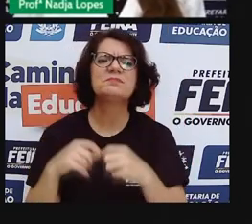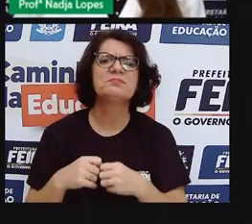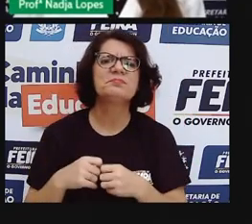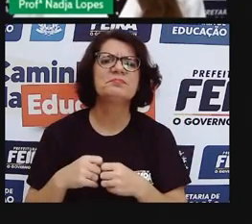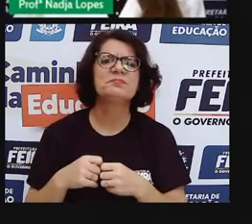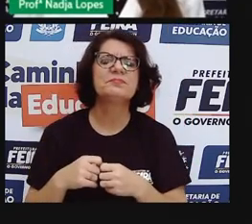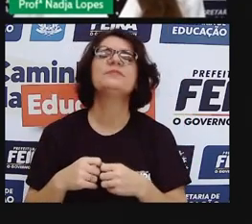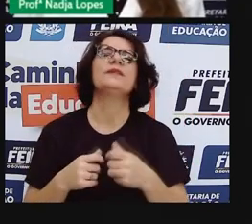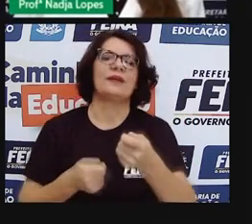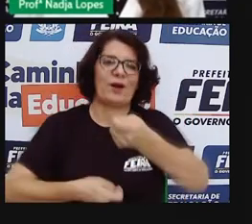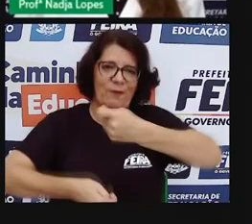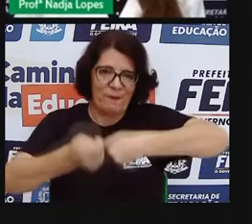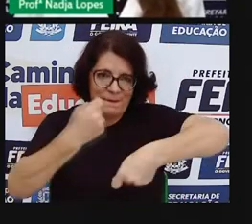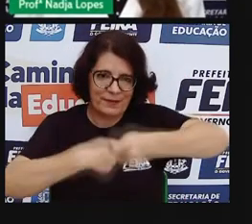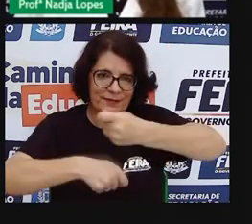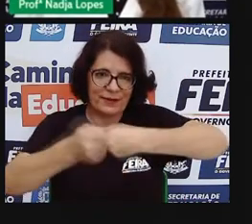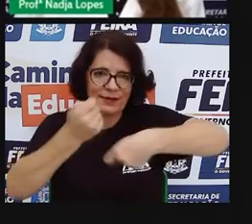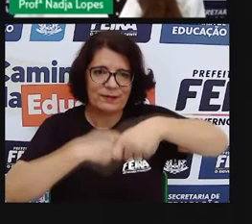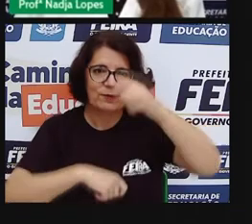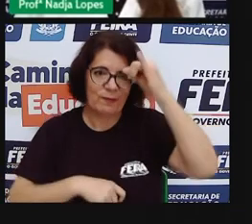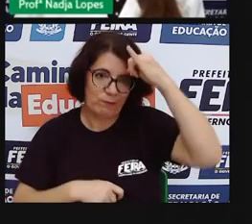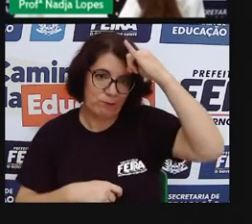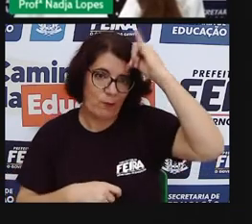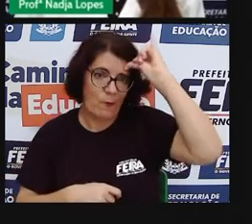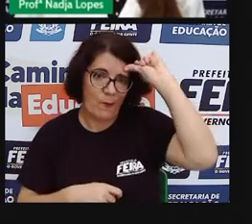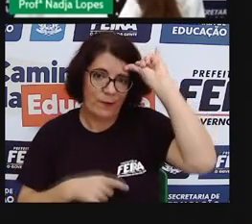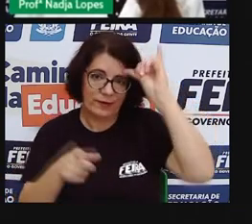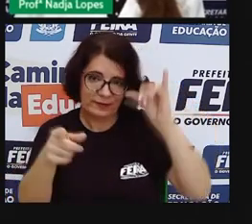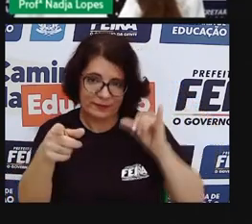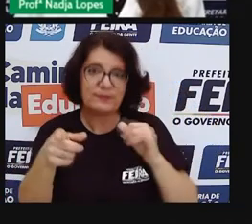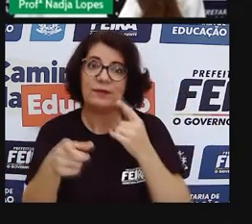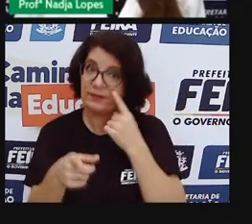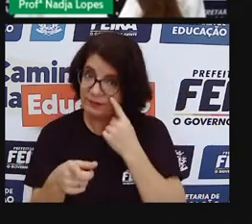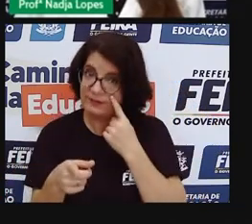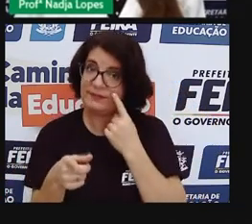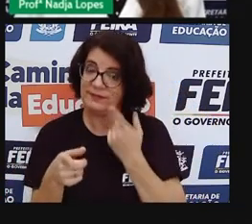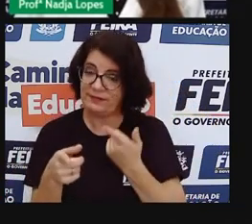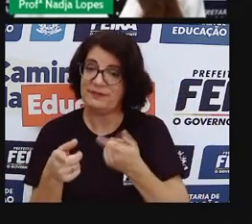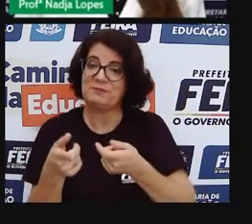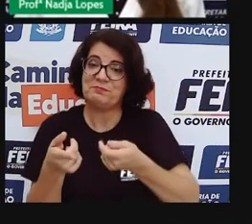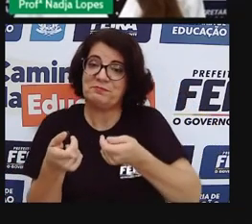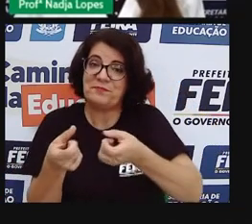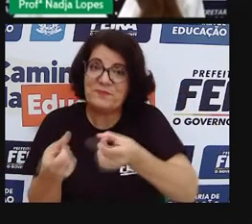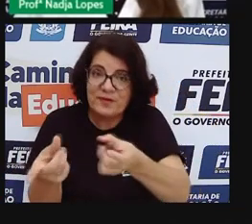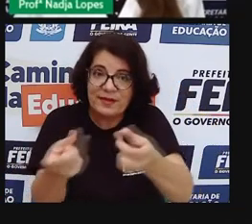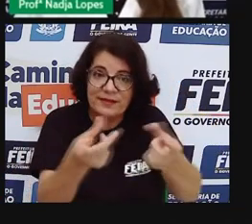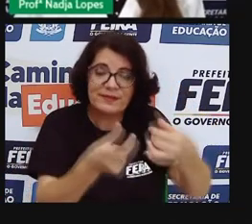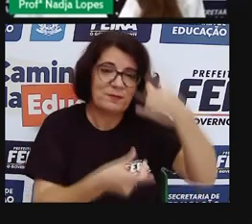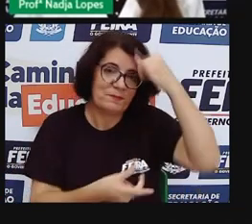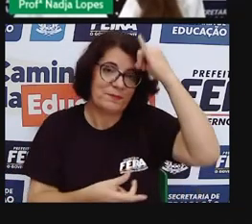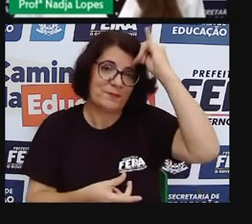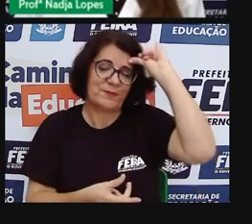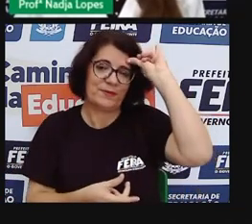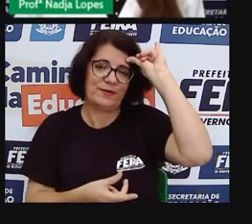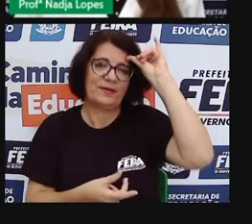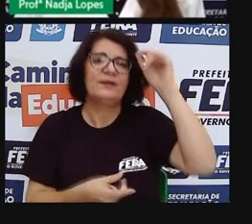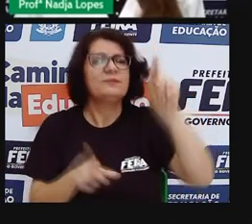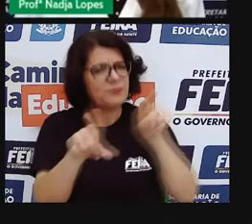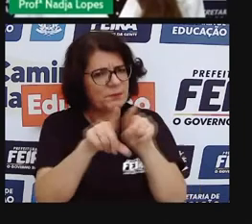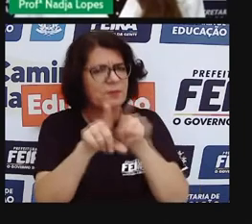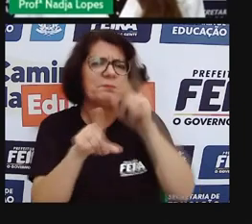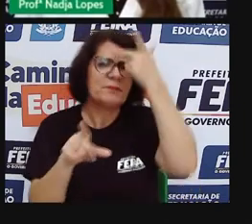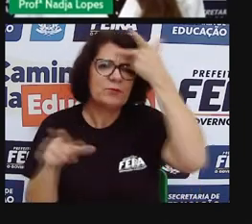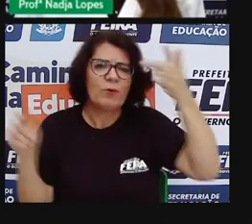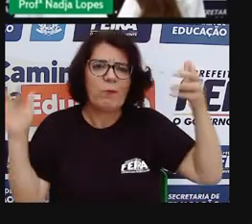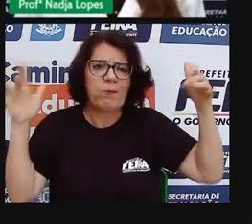A comercialização de gado. Olha. E também as pessoas que vinham, né, de outros